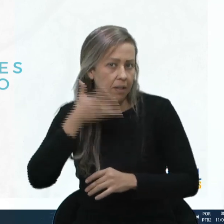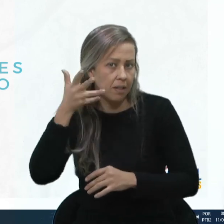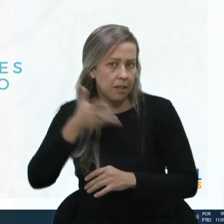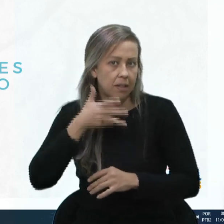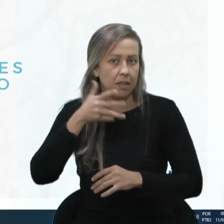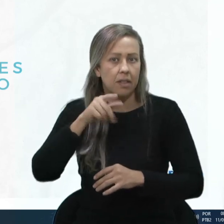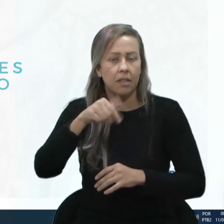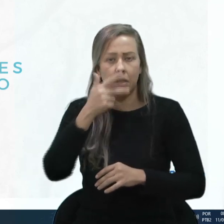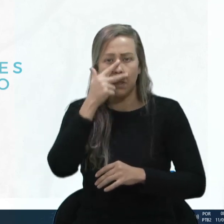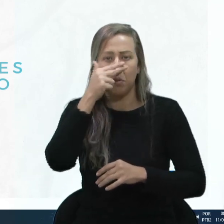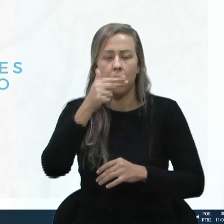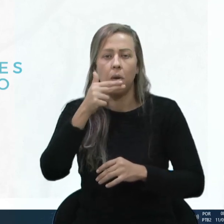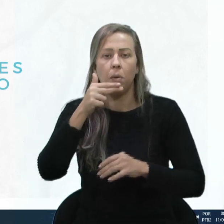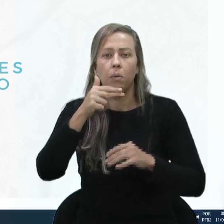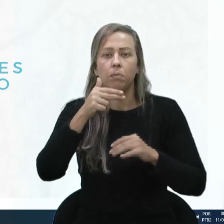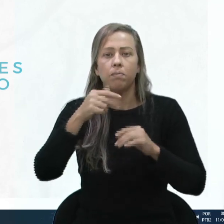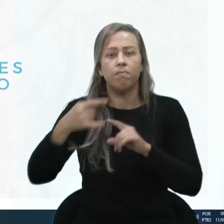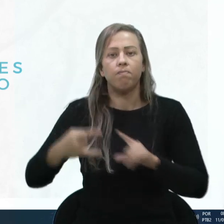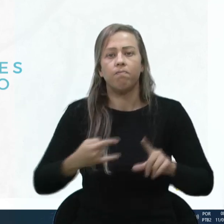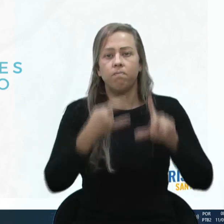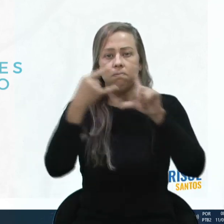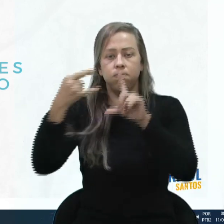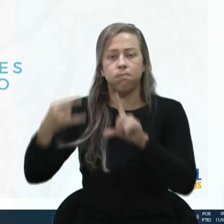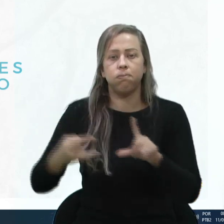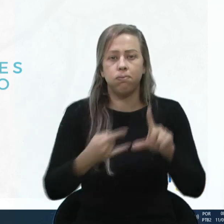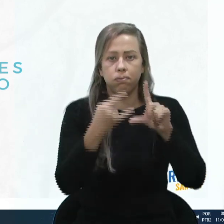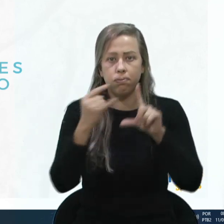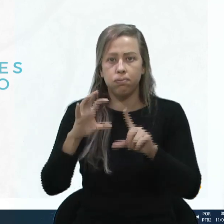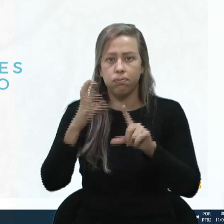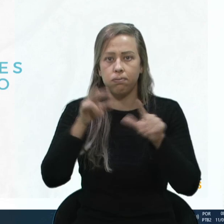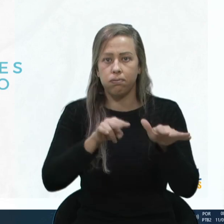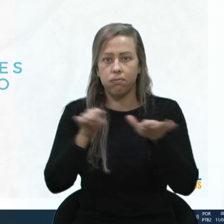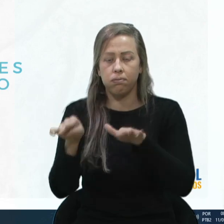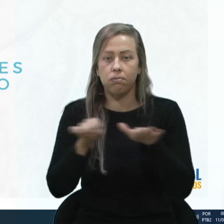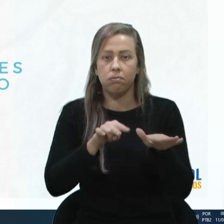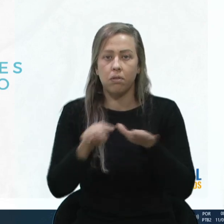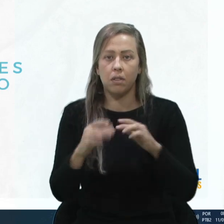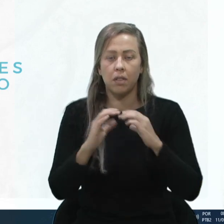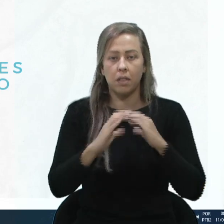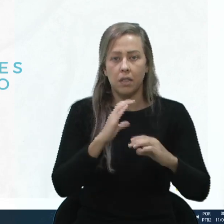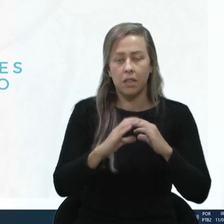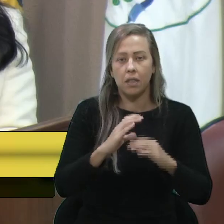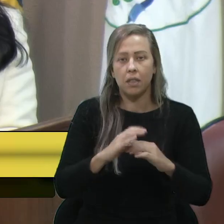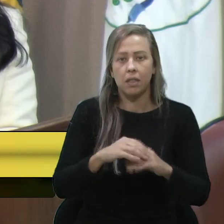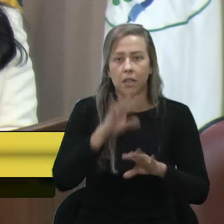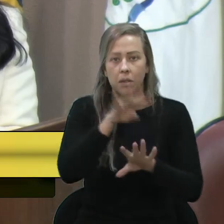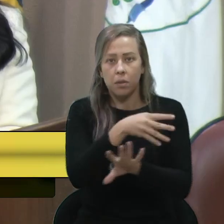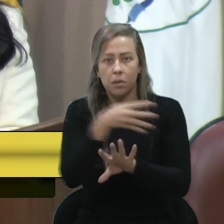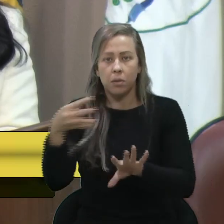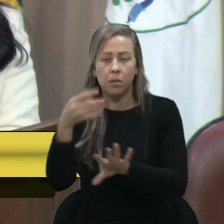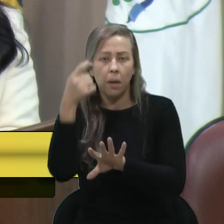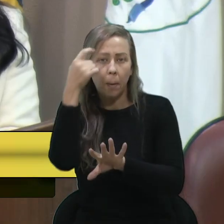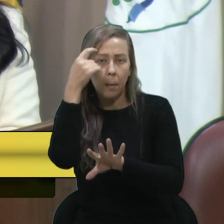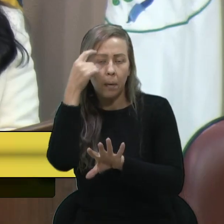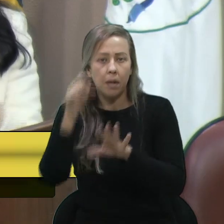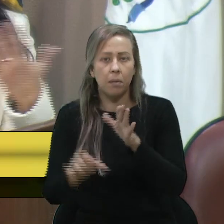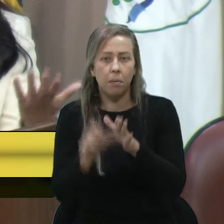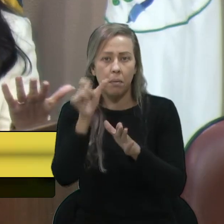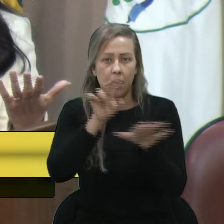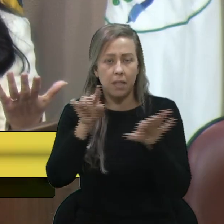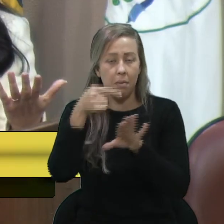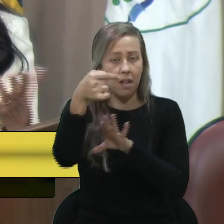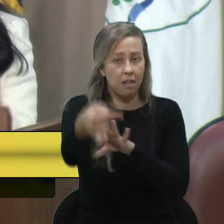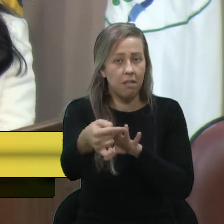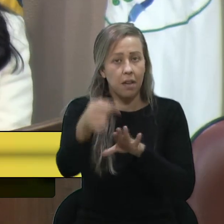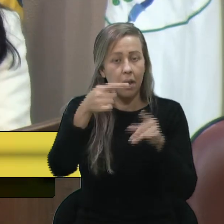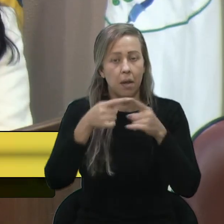vão ser nesse mesmo formato virtual, que estão acontecendo aí as da Semana da Comunicação. Um cronograma já pensado e a primeira é na semana que vem, mas a